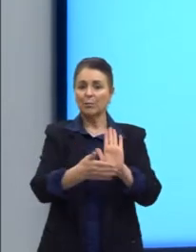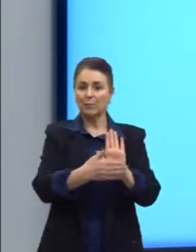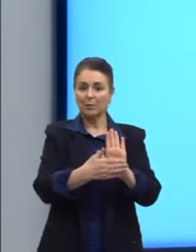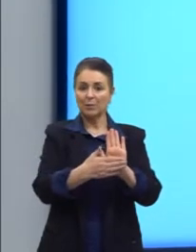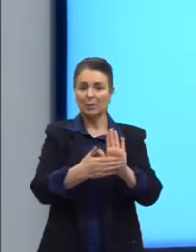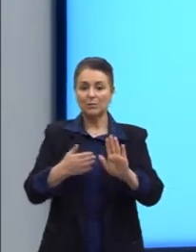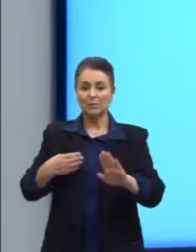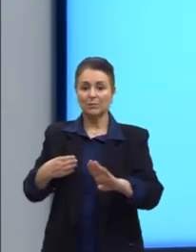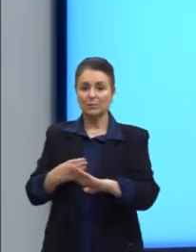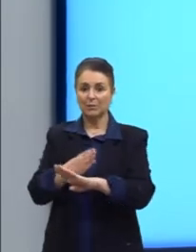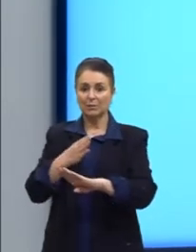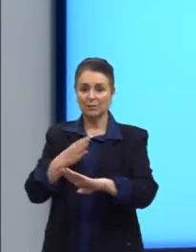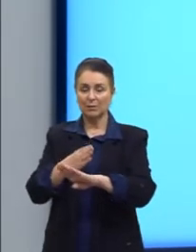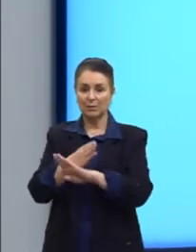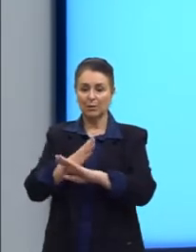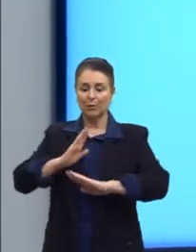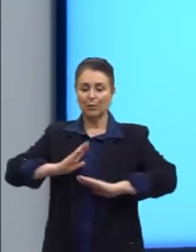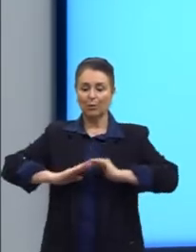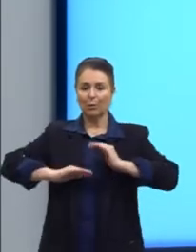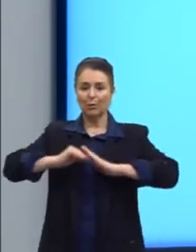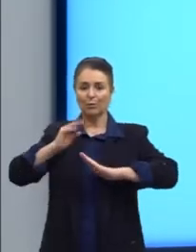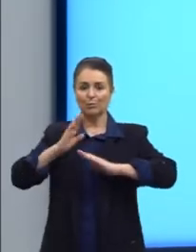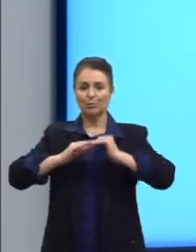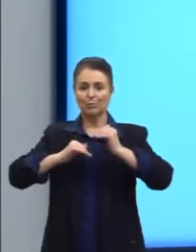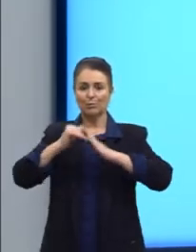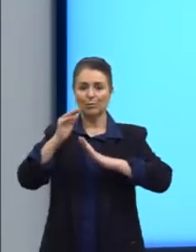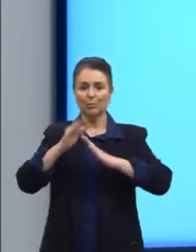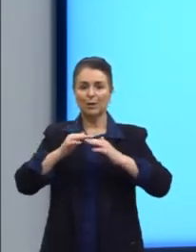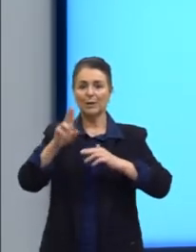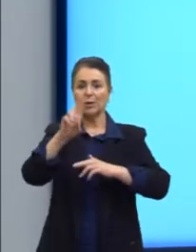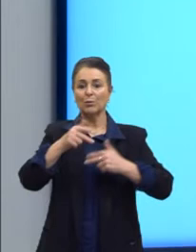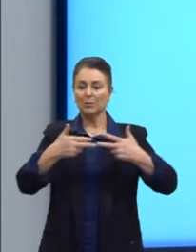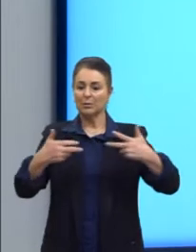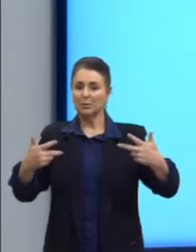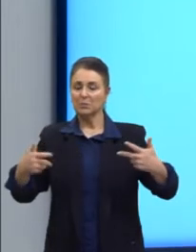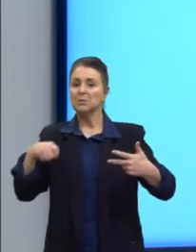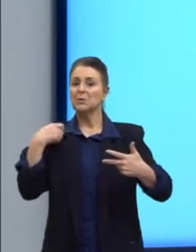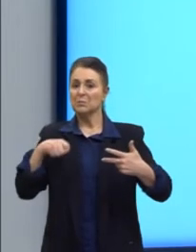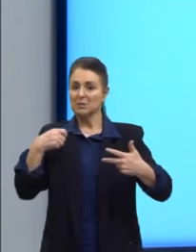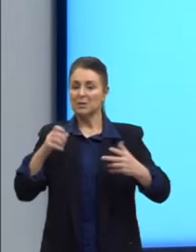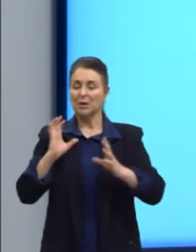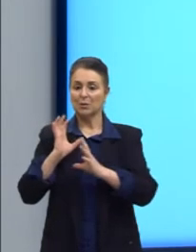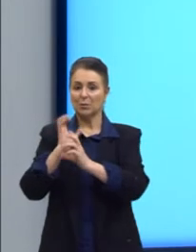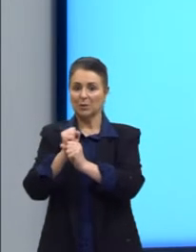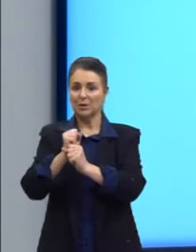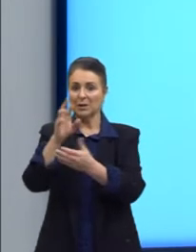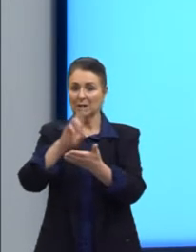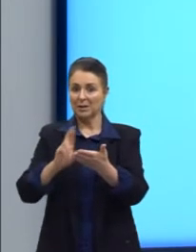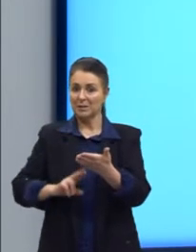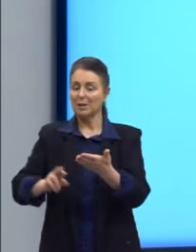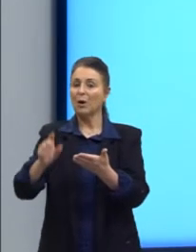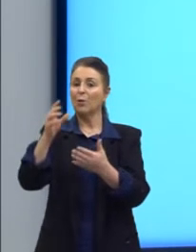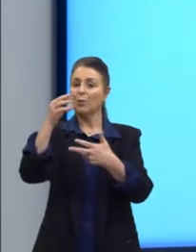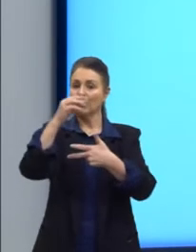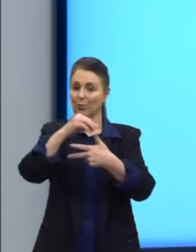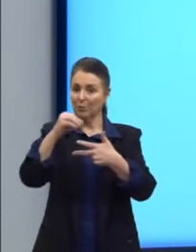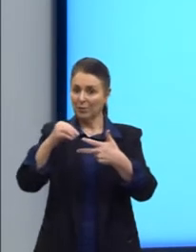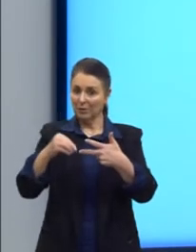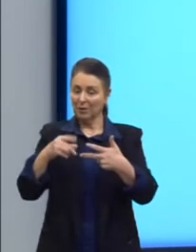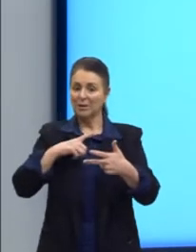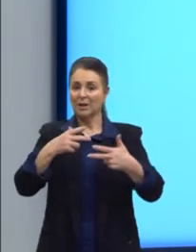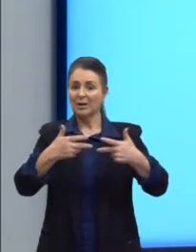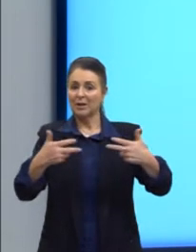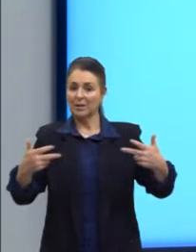intervenção construída a partir dos elementos necessários da conclusão da redação do Enem. Então, nós temos lá alguns